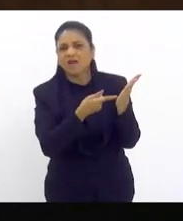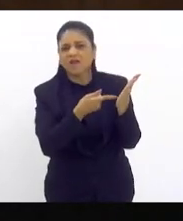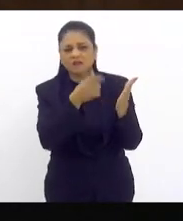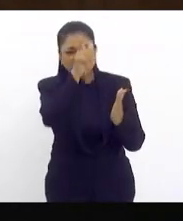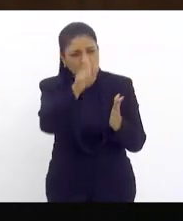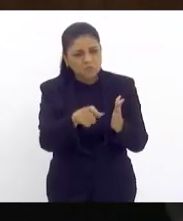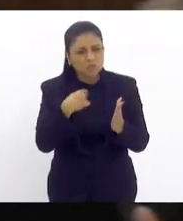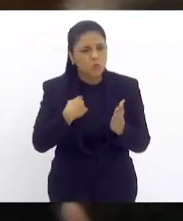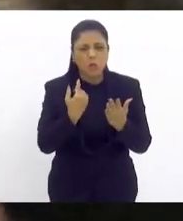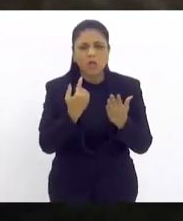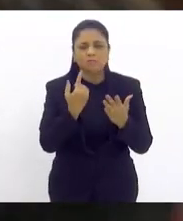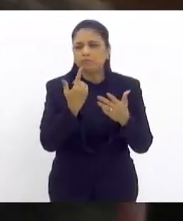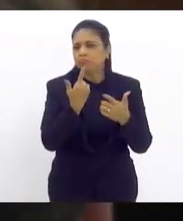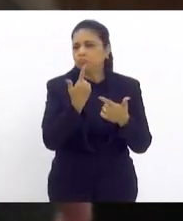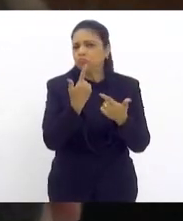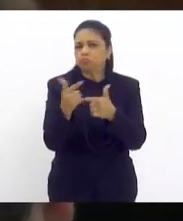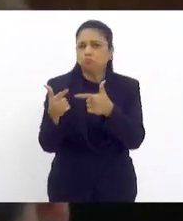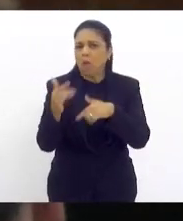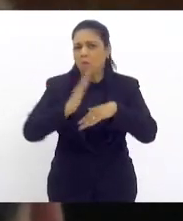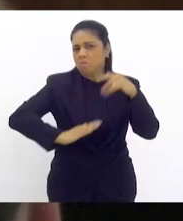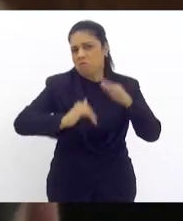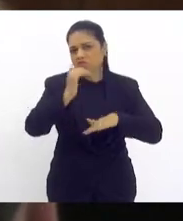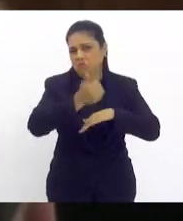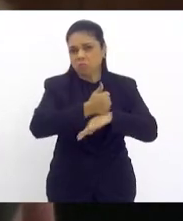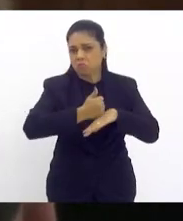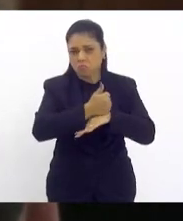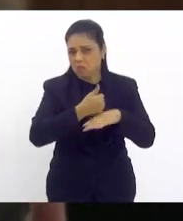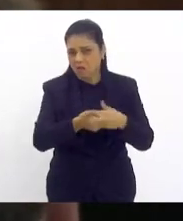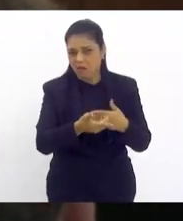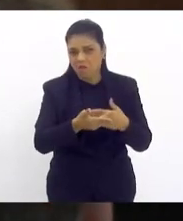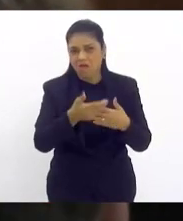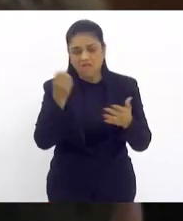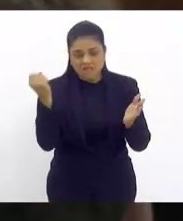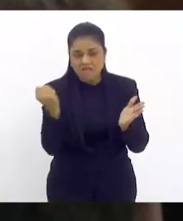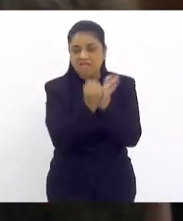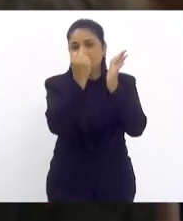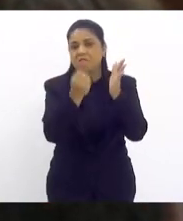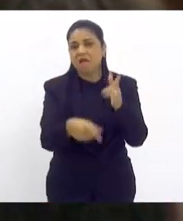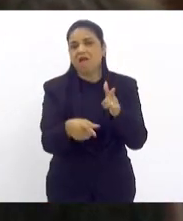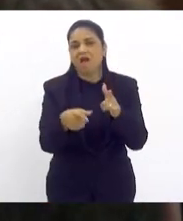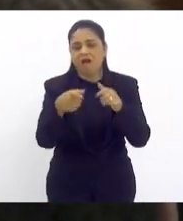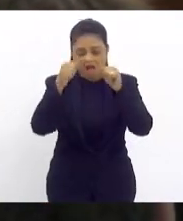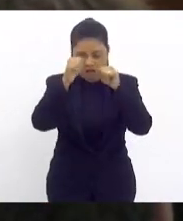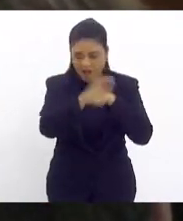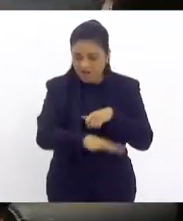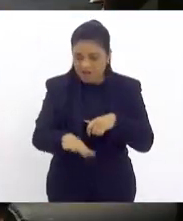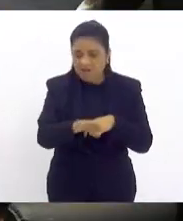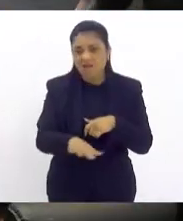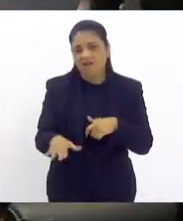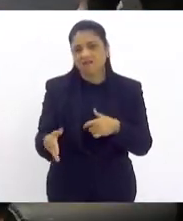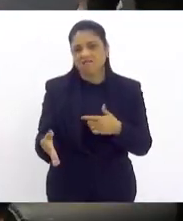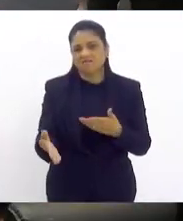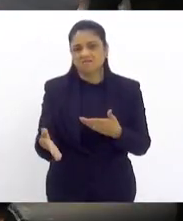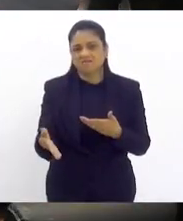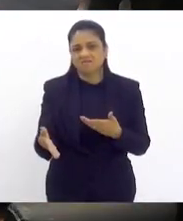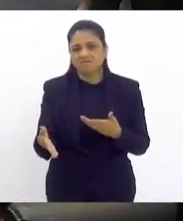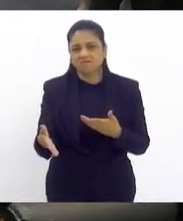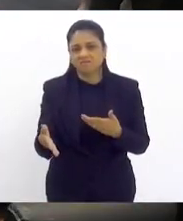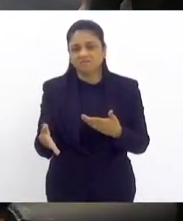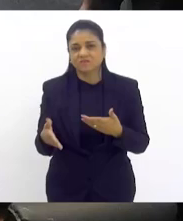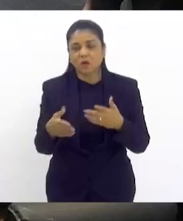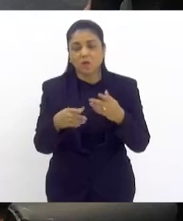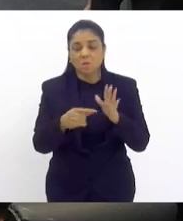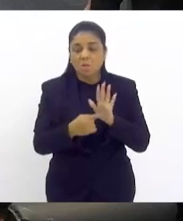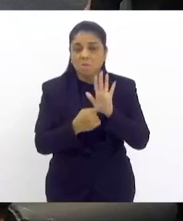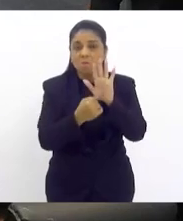Isso pode gerar ansiedade e até carimbar as crianças de uma forma ou de outra. Apresentamos emendas